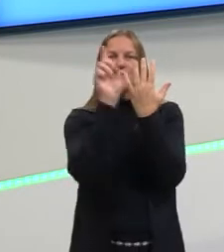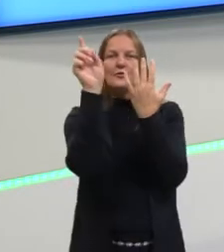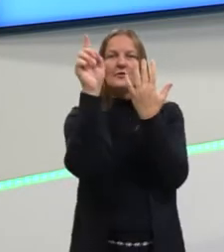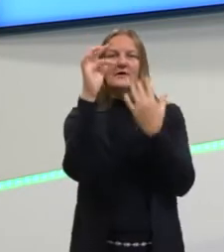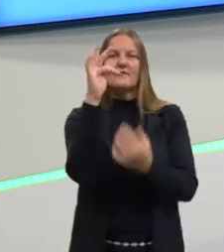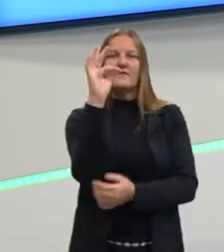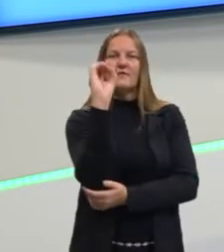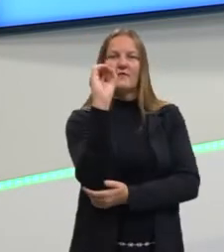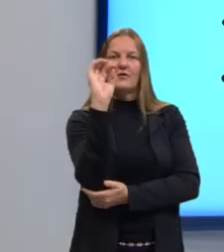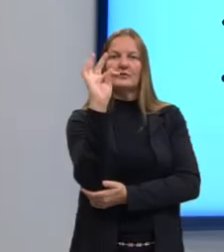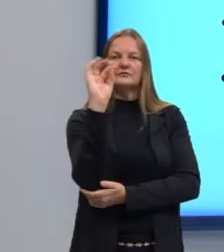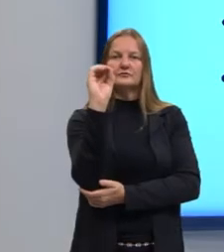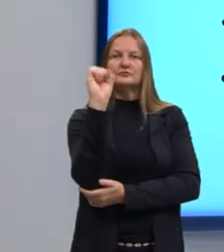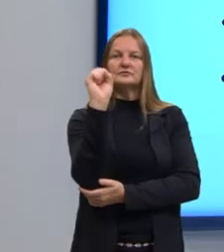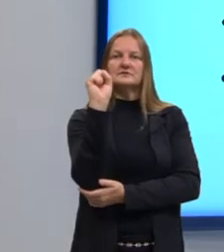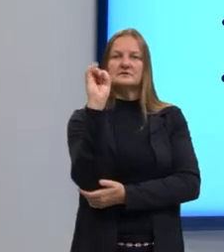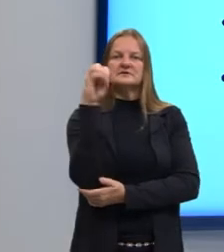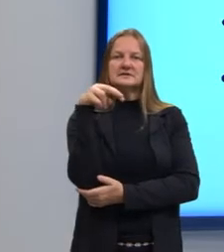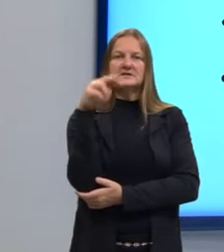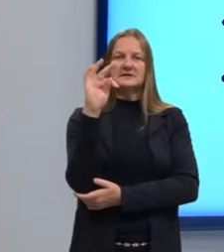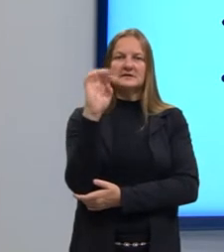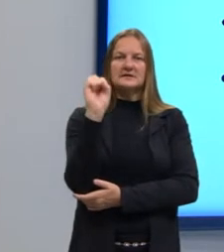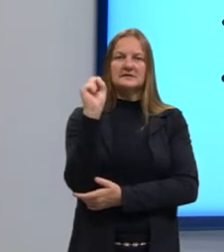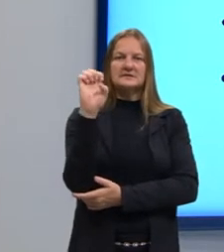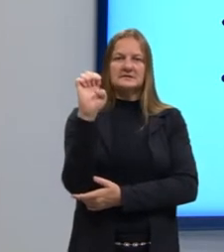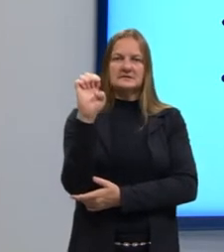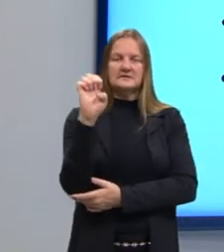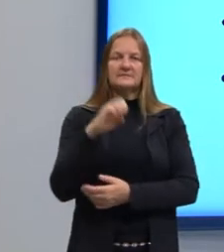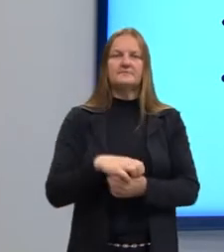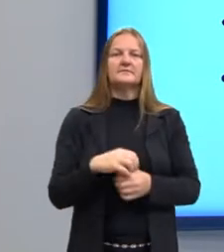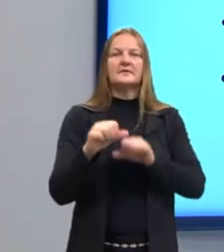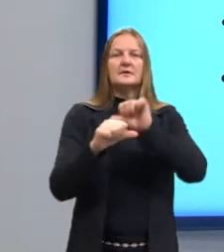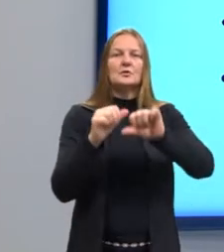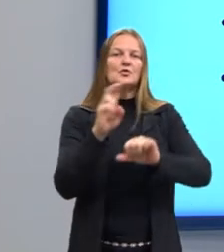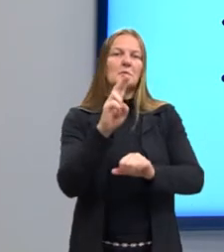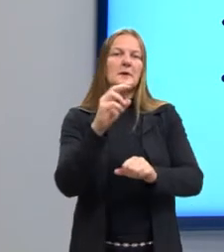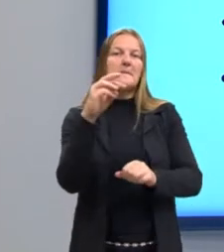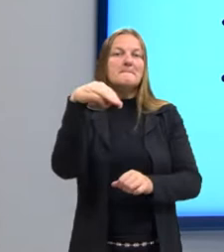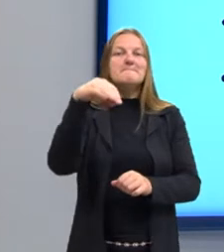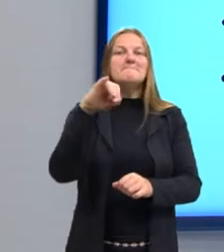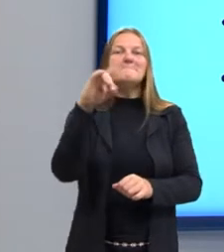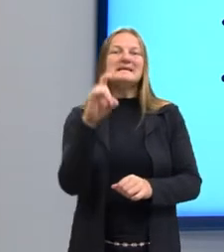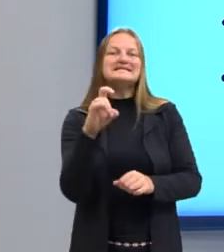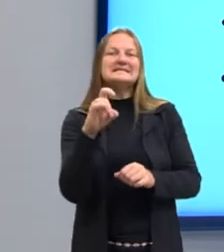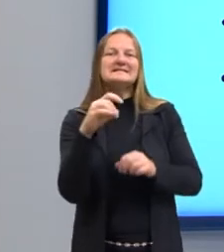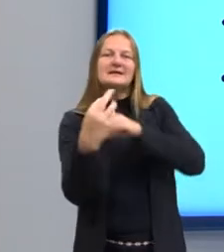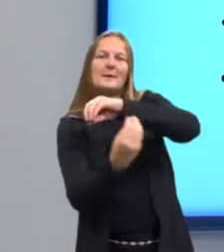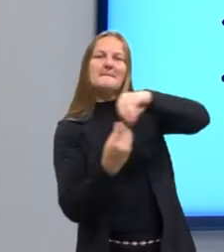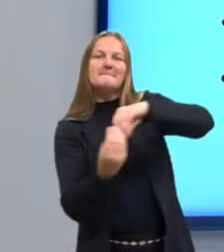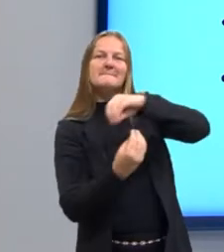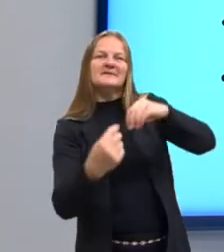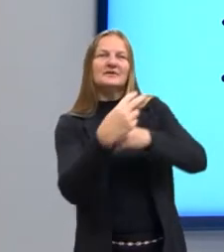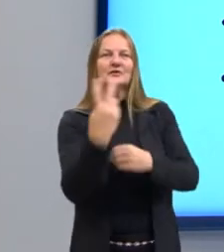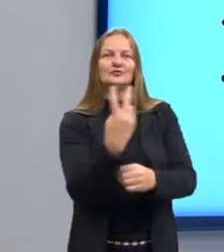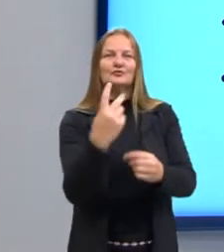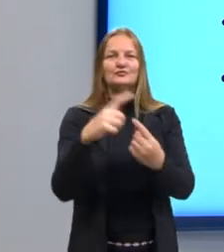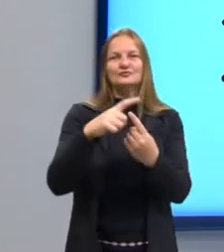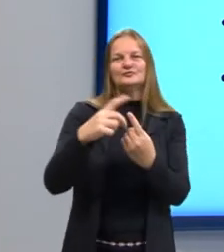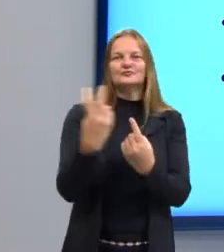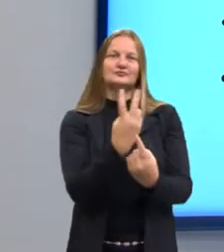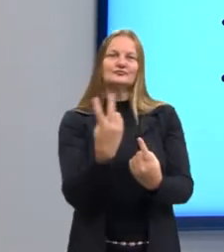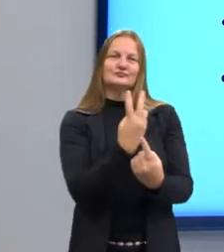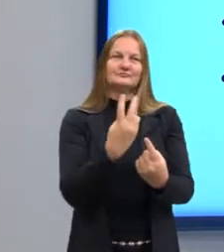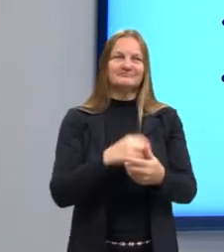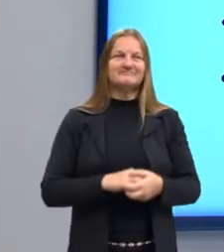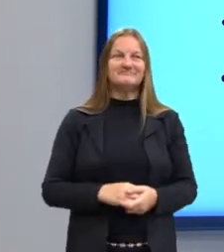luminosidade, ela faz fotossíntese. Então, ela pode ser mixtrófica. Ela pode aí estar sendo uma ou outra.